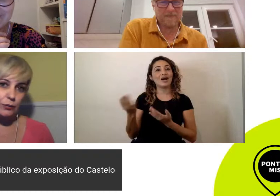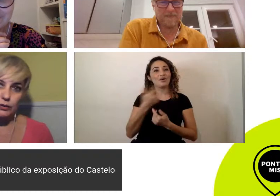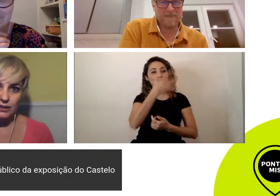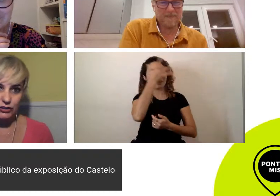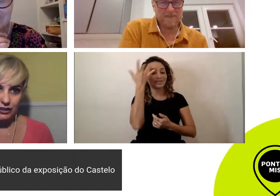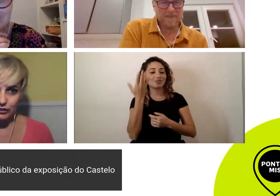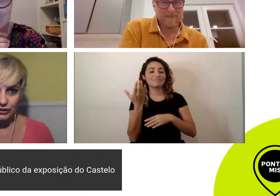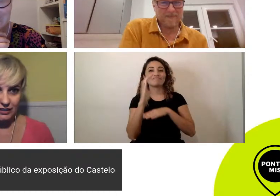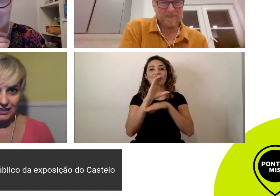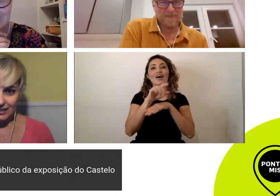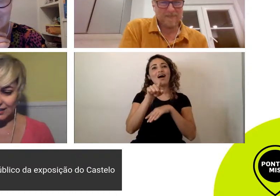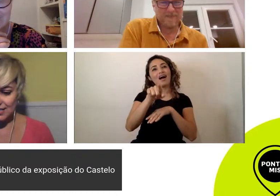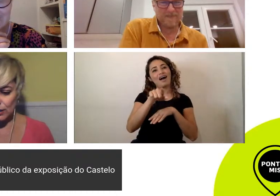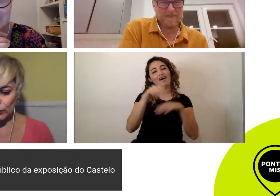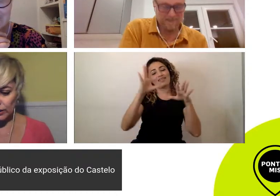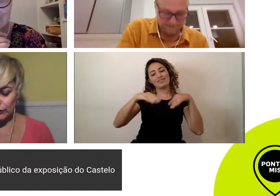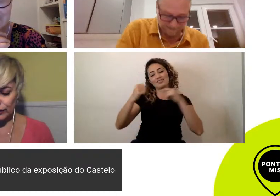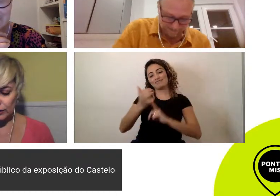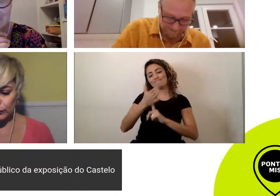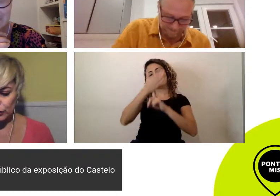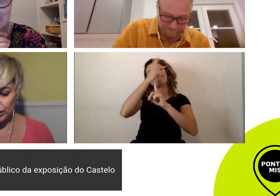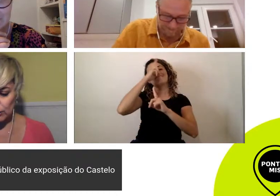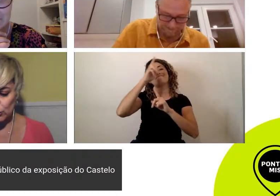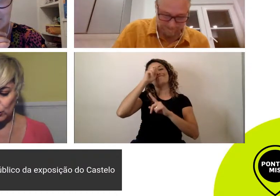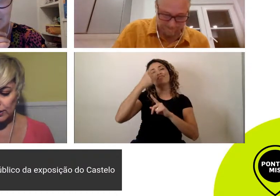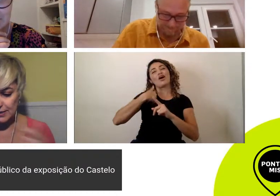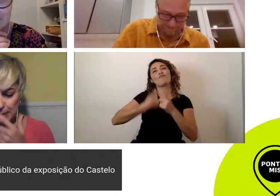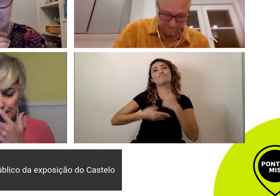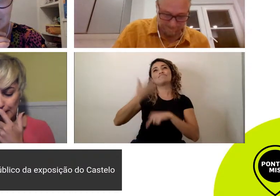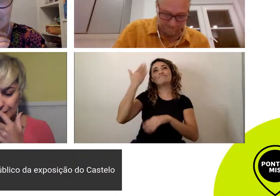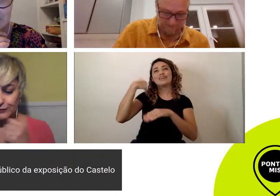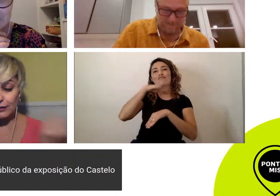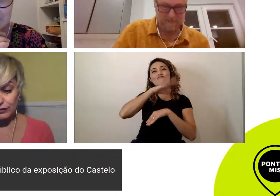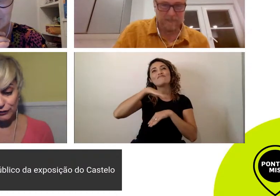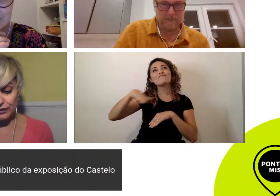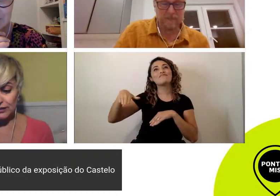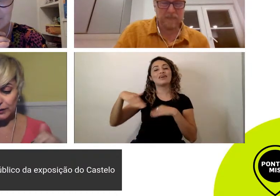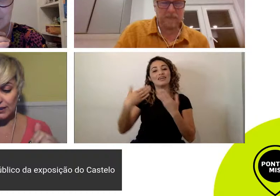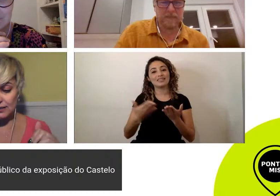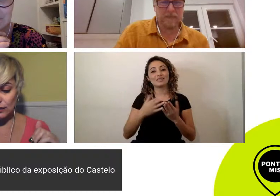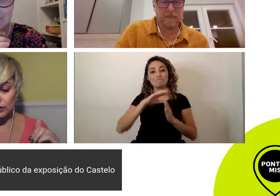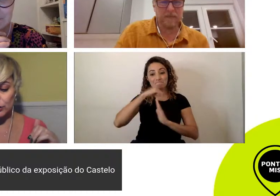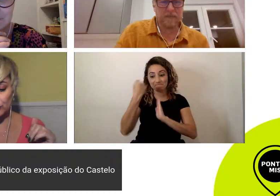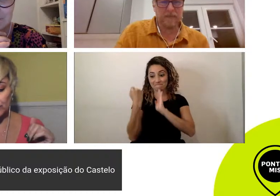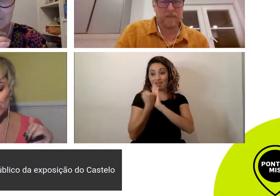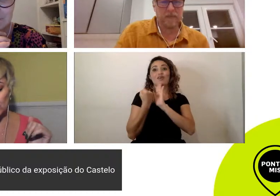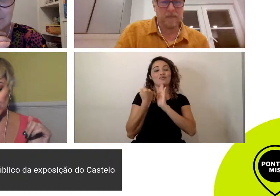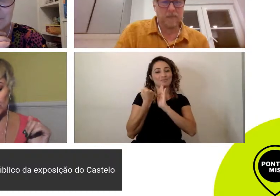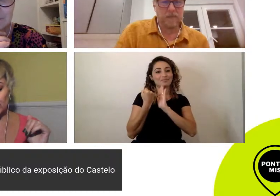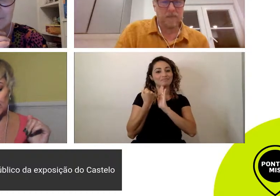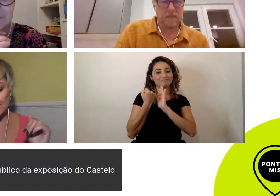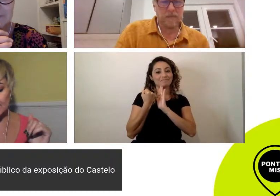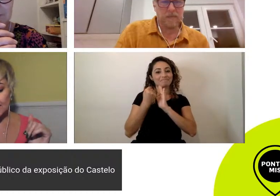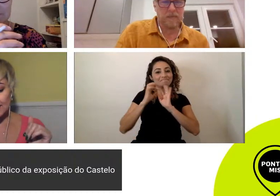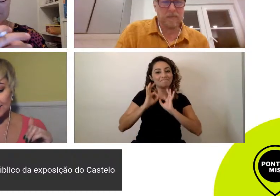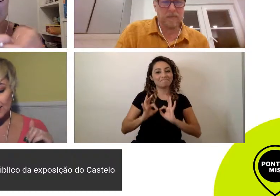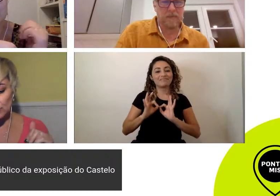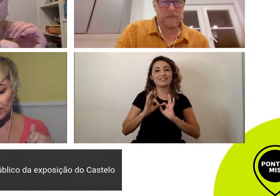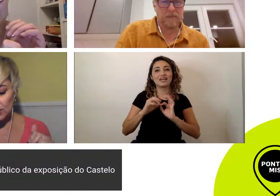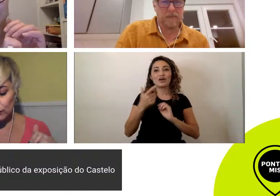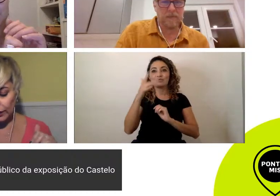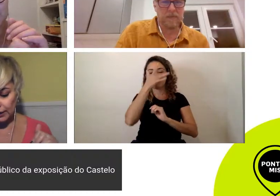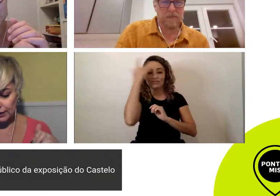amo muita gente cresceu aí fica por gerações a Flávia já fala também Castelo Rá-Tim-Bum fez parte da infância